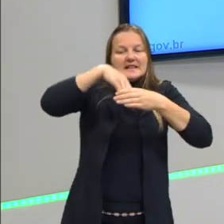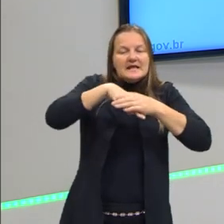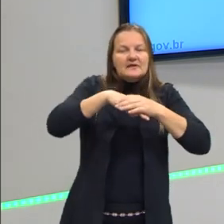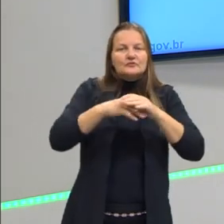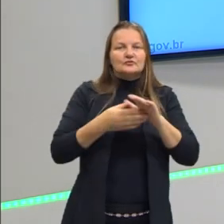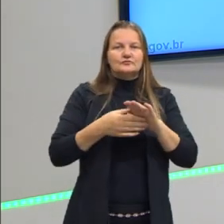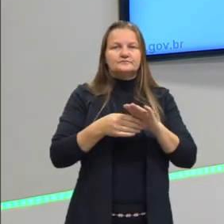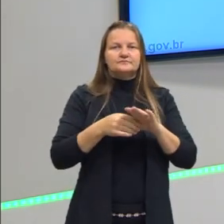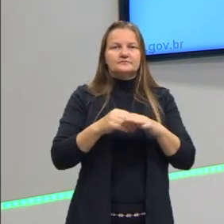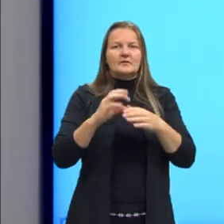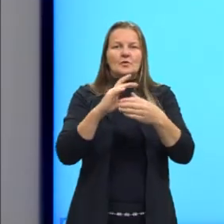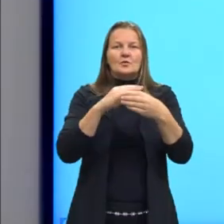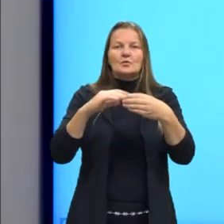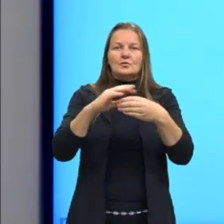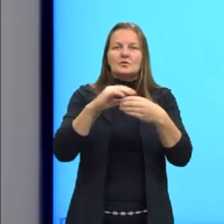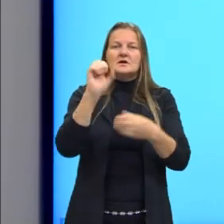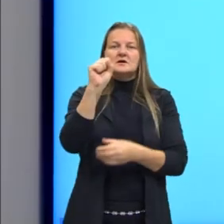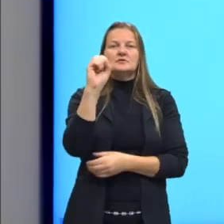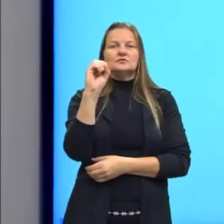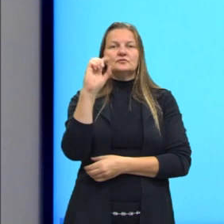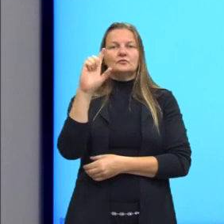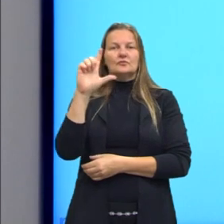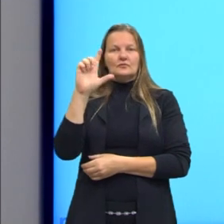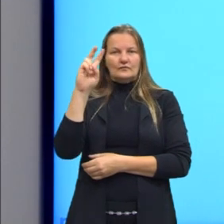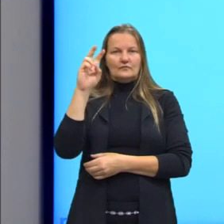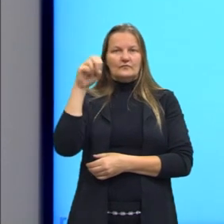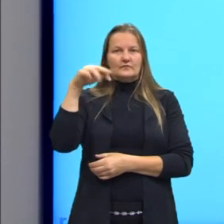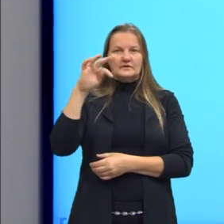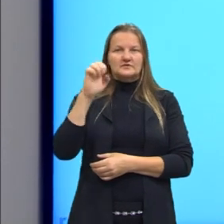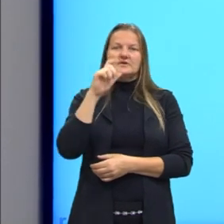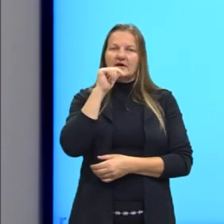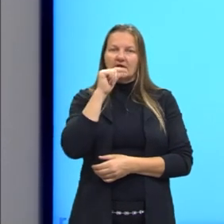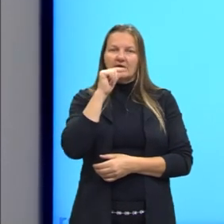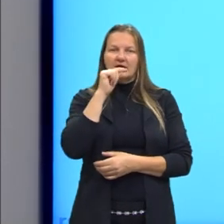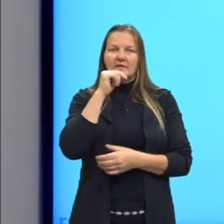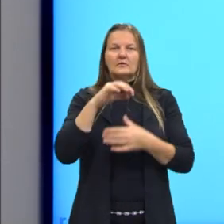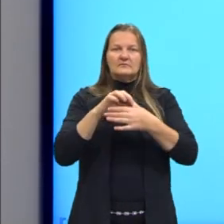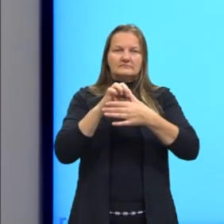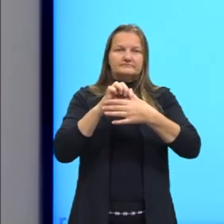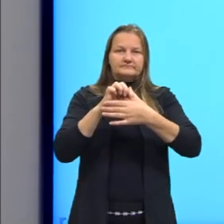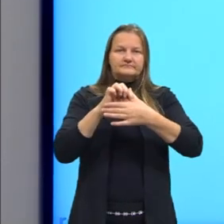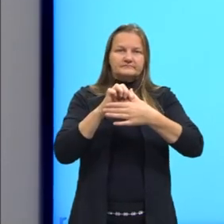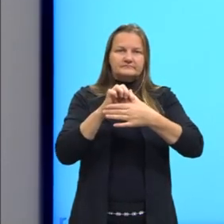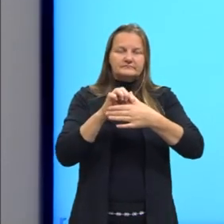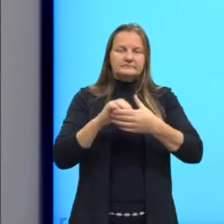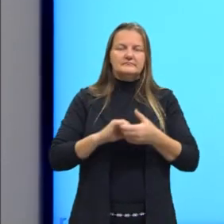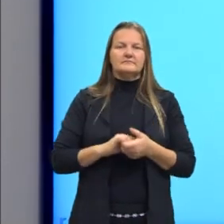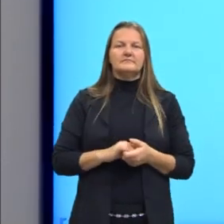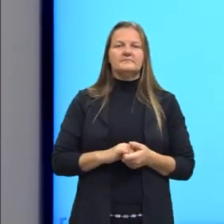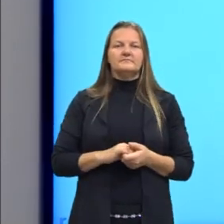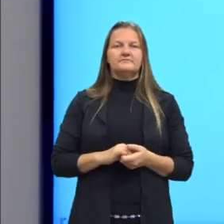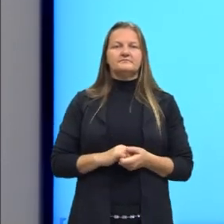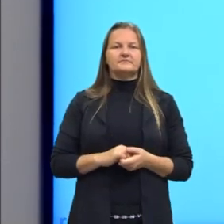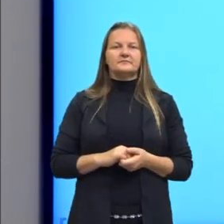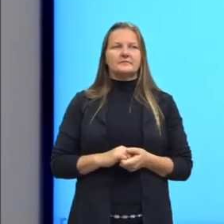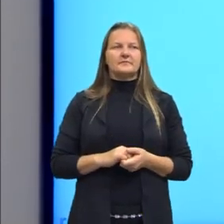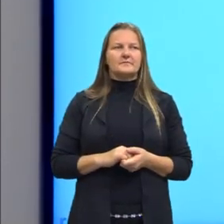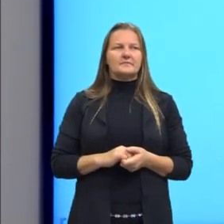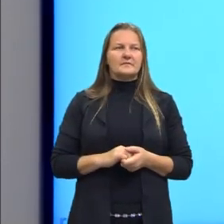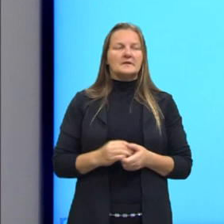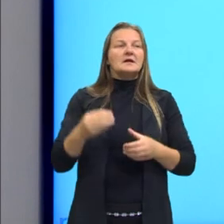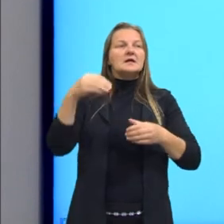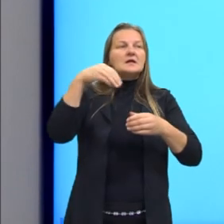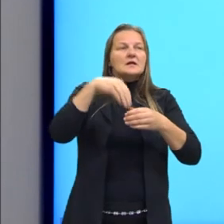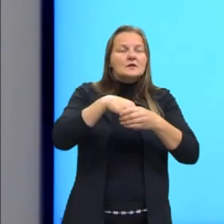solvente. O solvente é a água, porque a gente sabe que as carnes são ricas em águas, né? E de dentro da